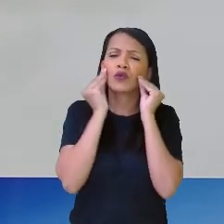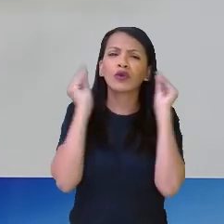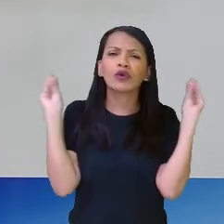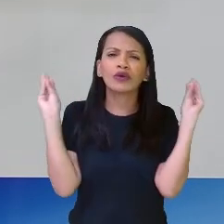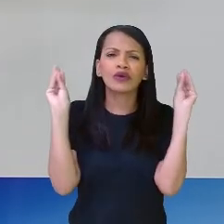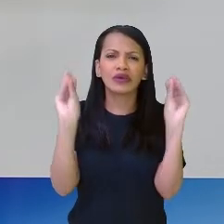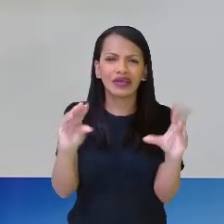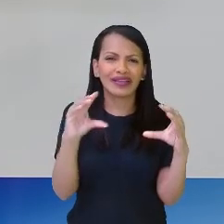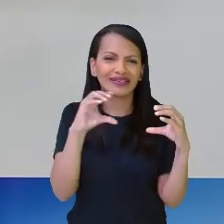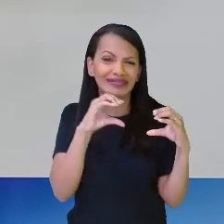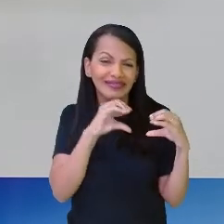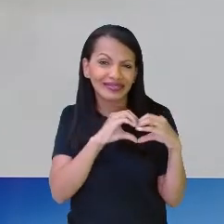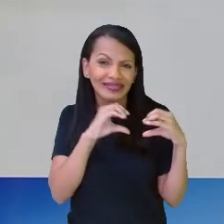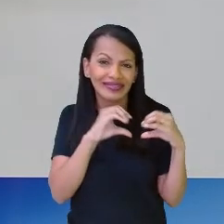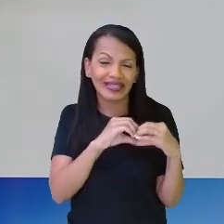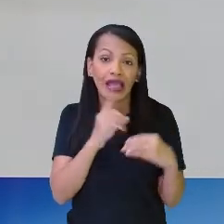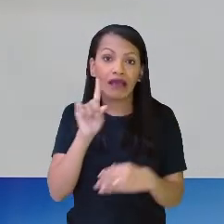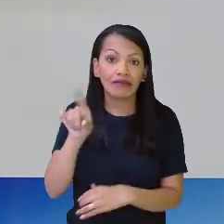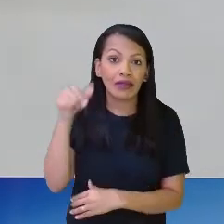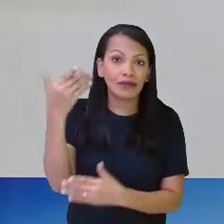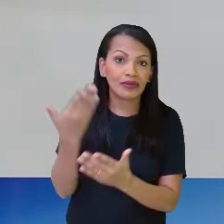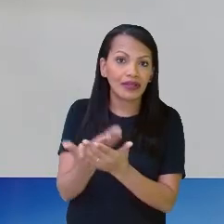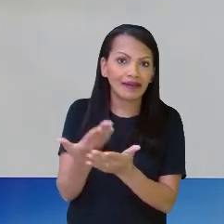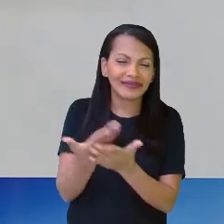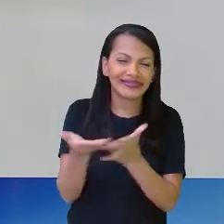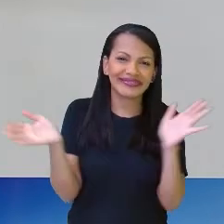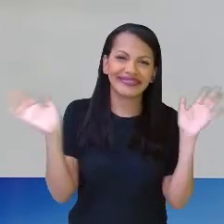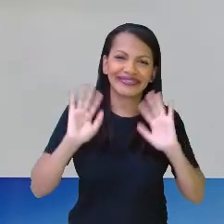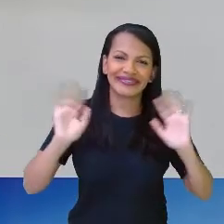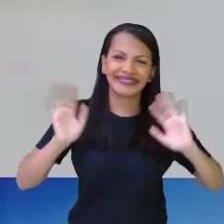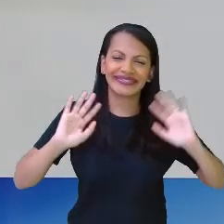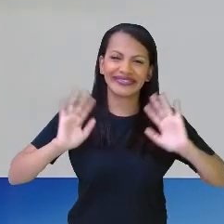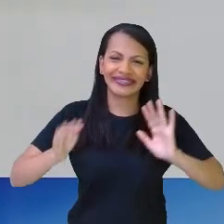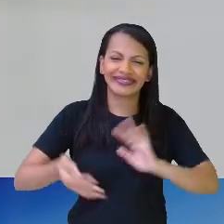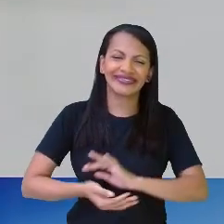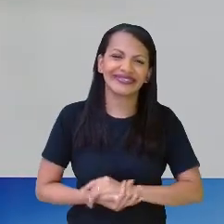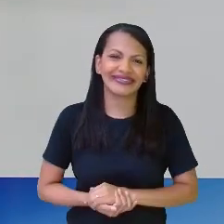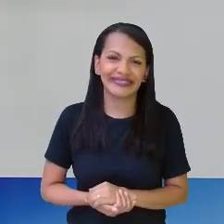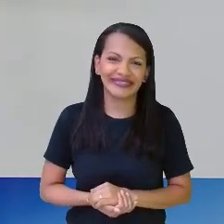cheiro grande no coração. E até a próxima aula. Tchau, tchau, pessoal.